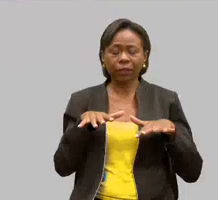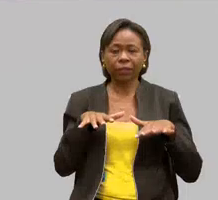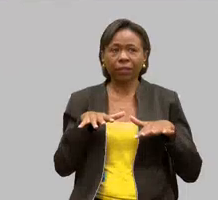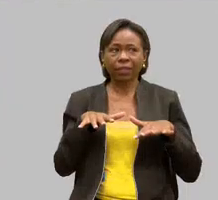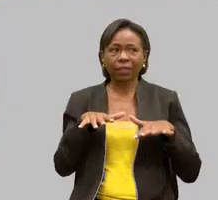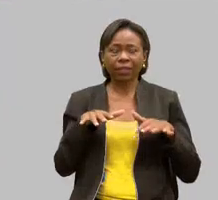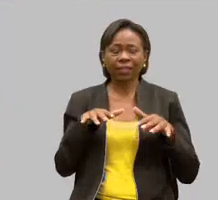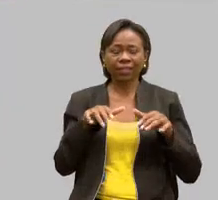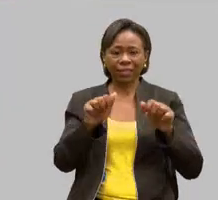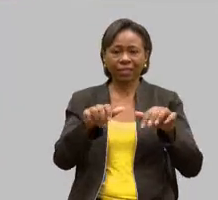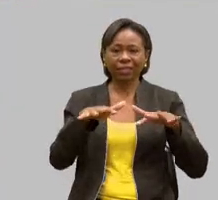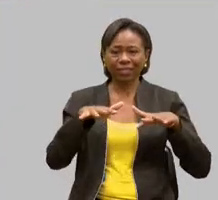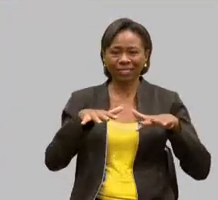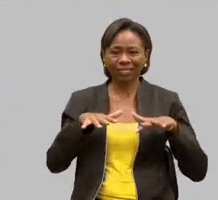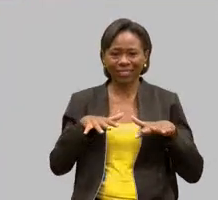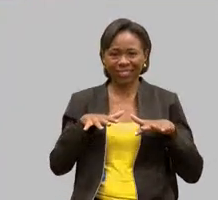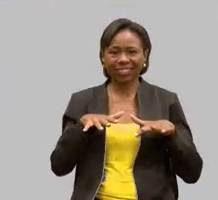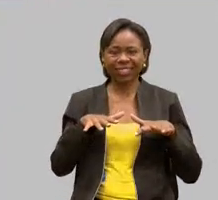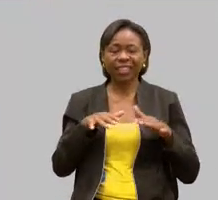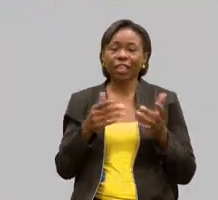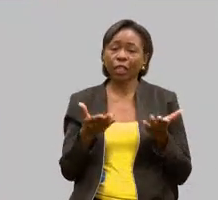proposições da comissão.